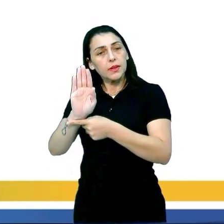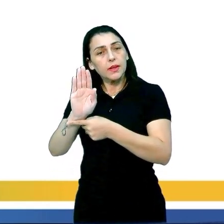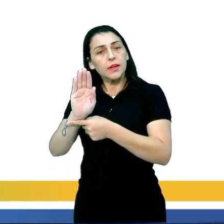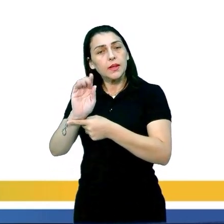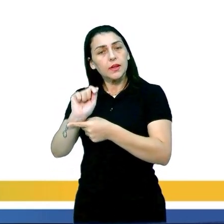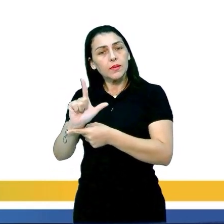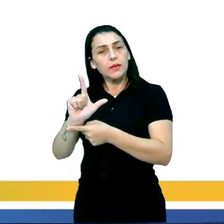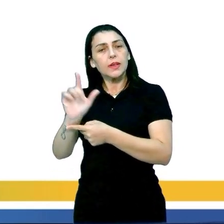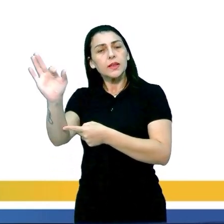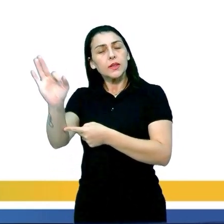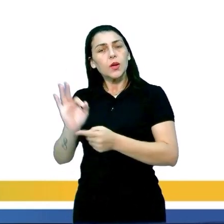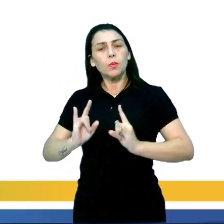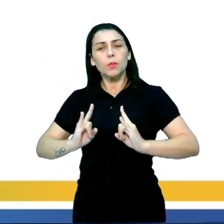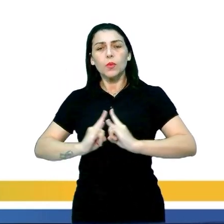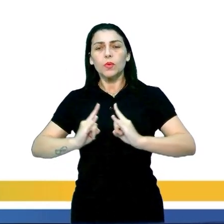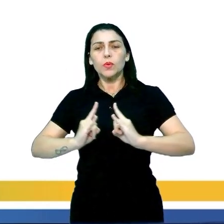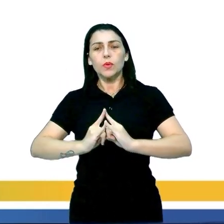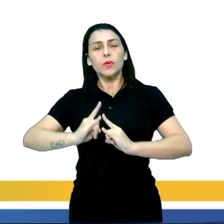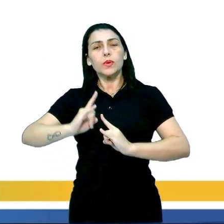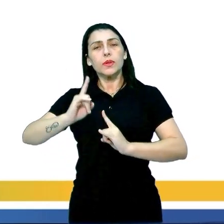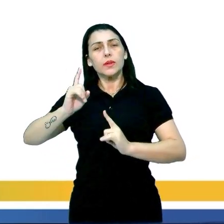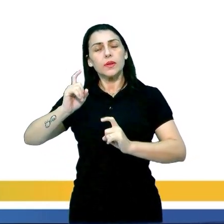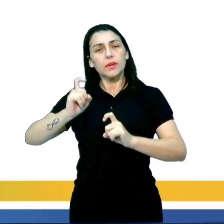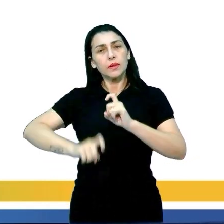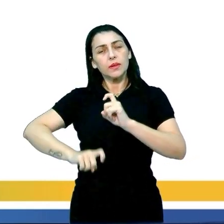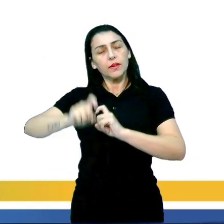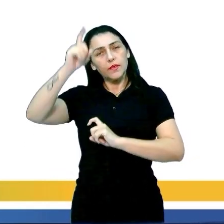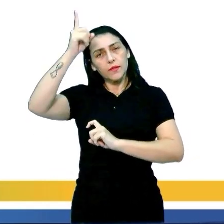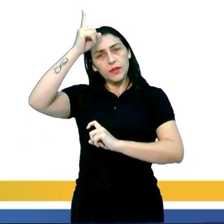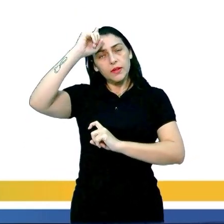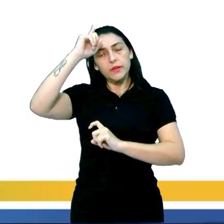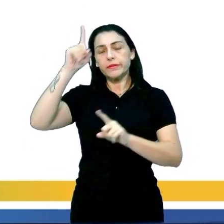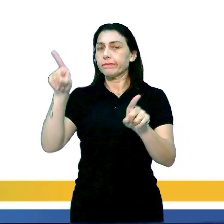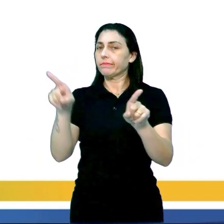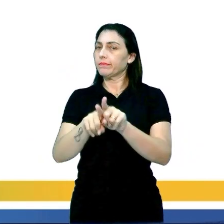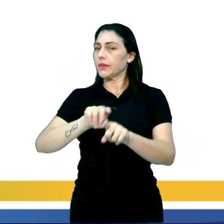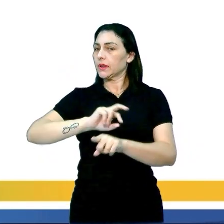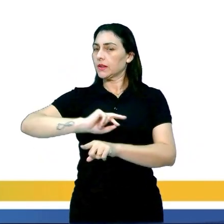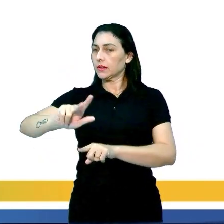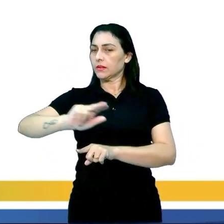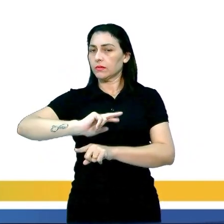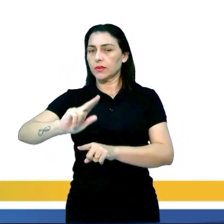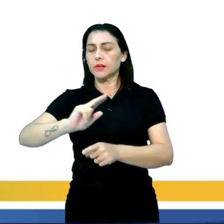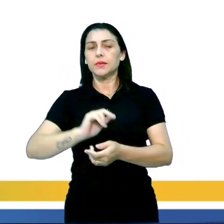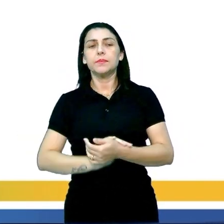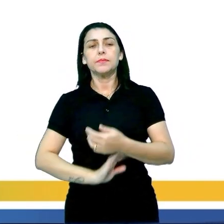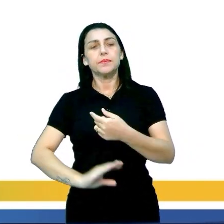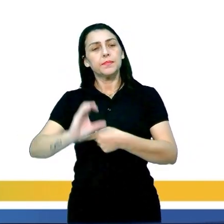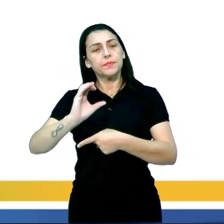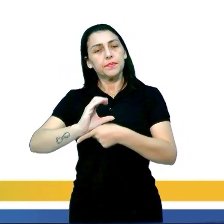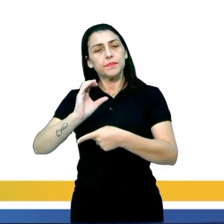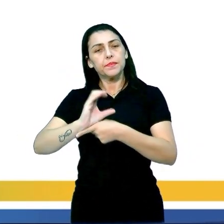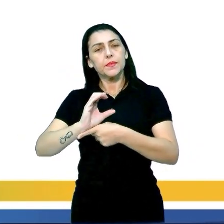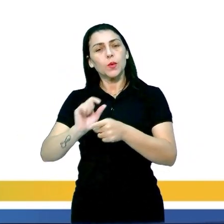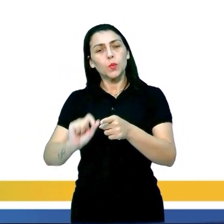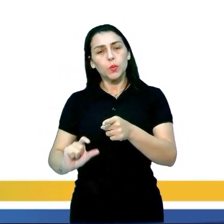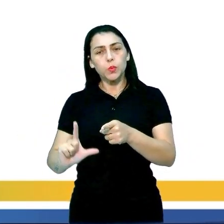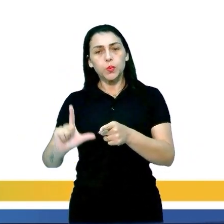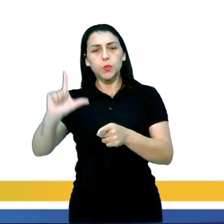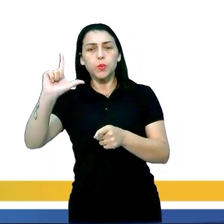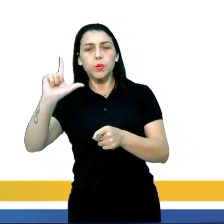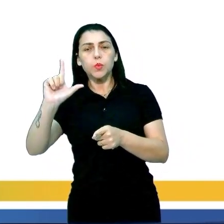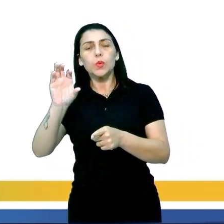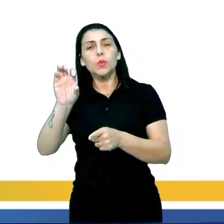B, elevação das taxas de hormônios sexuais na fase adulta. Também não. A C, do aumento de